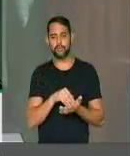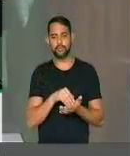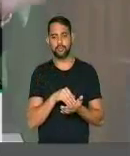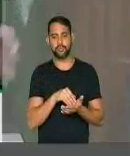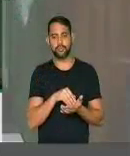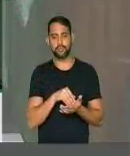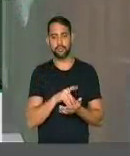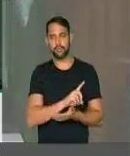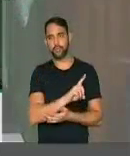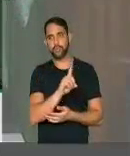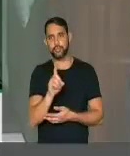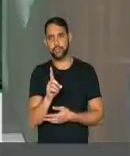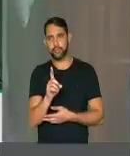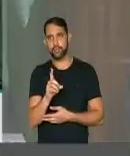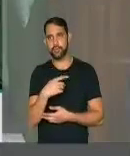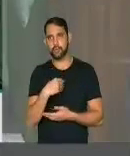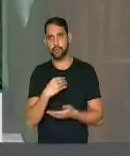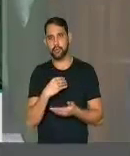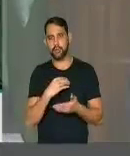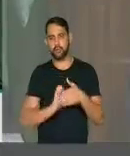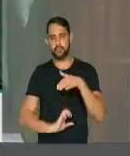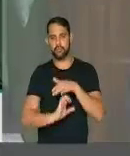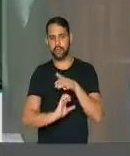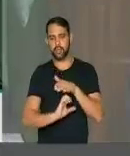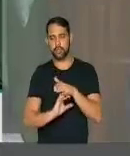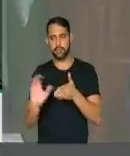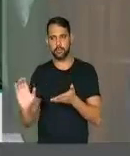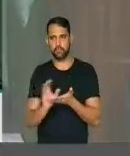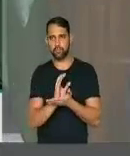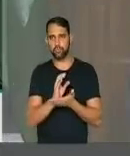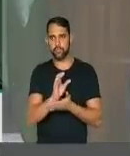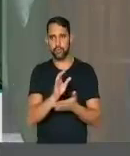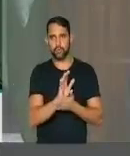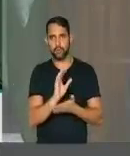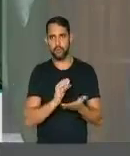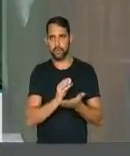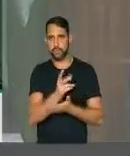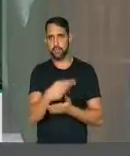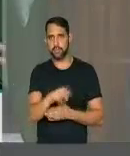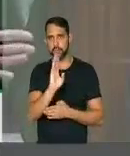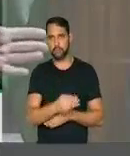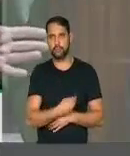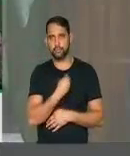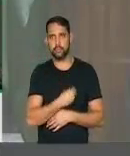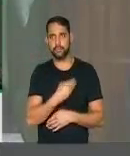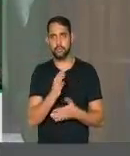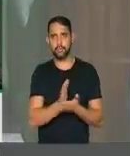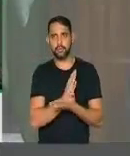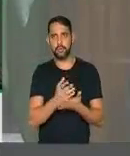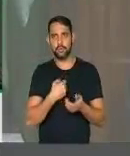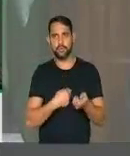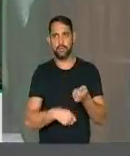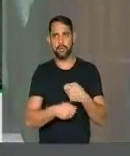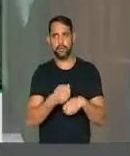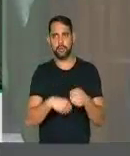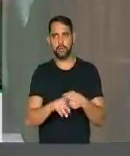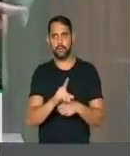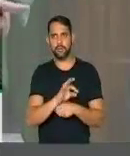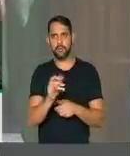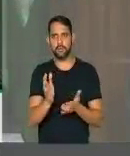dias, investidores internacionais que já estão investindo aqui no Brasil, e o capital